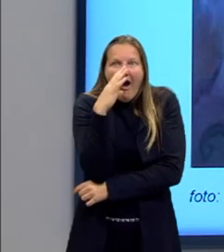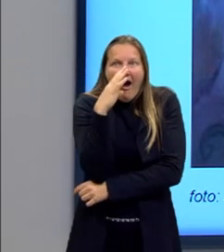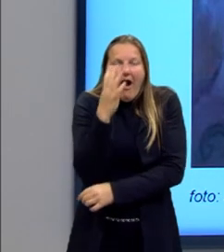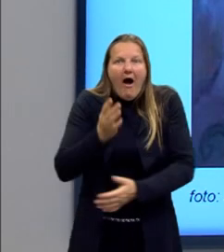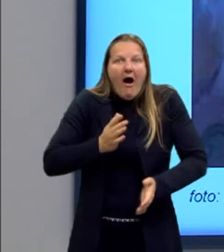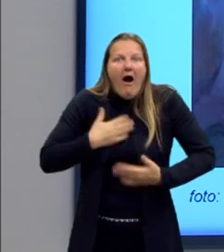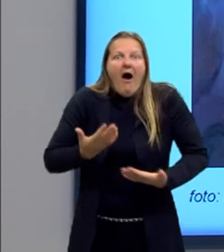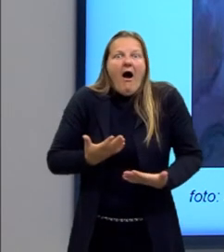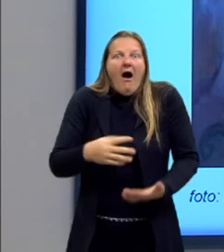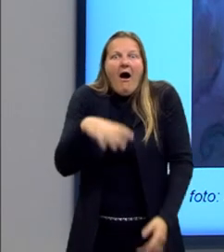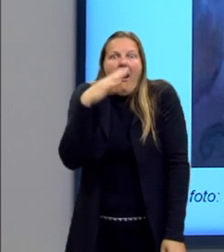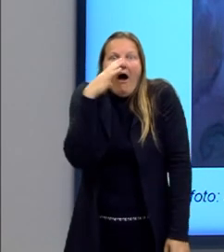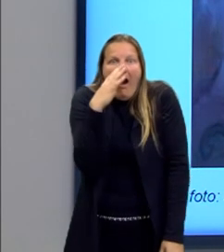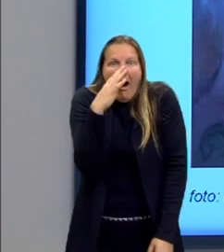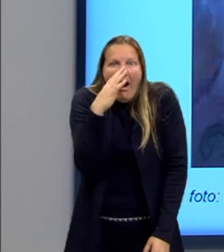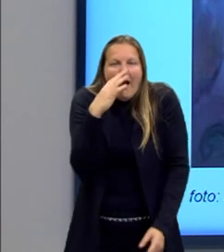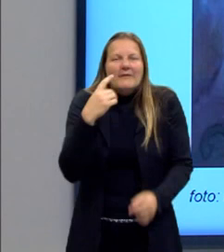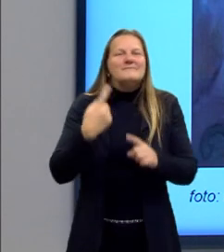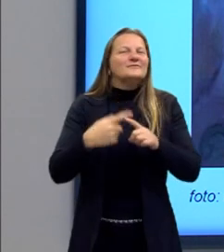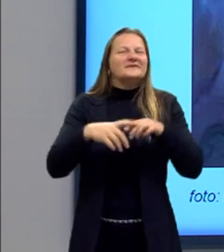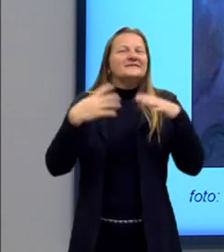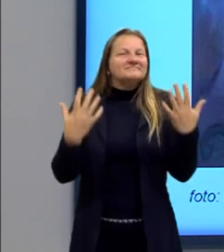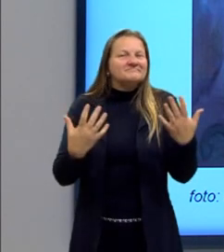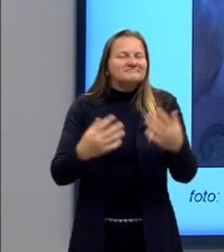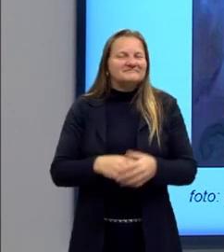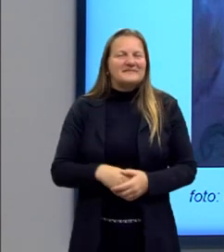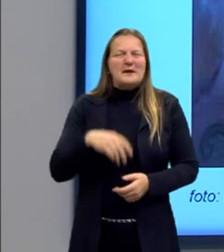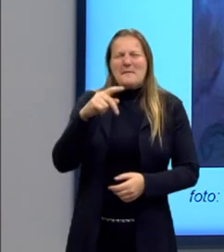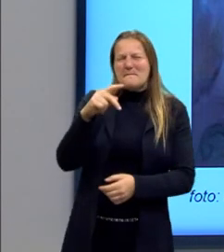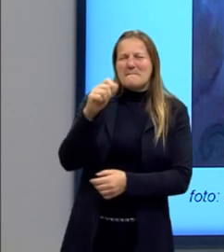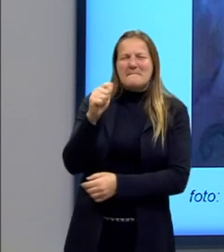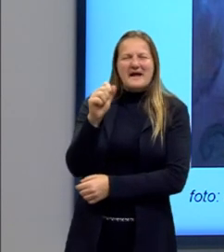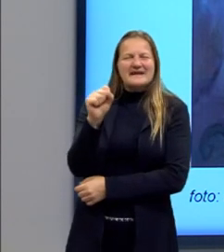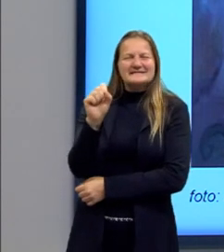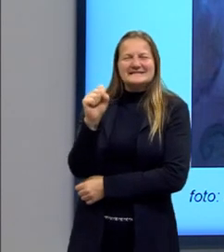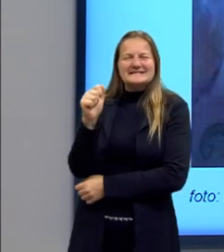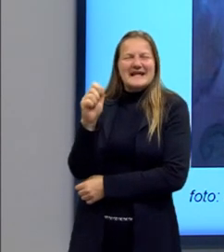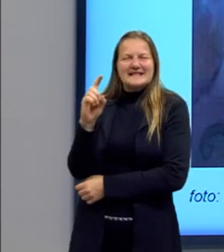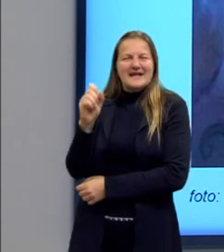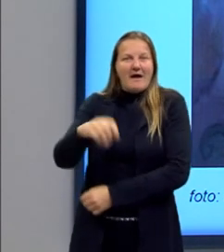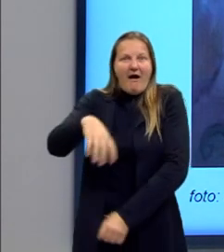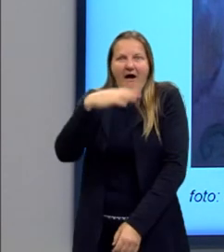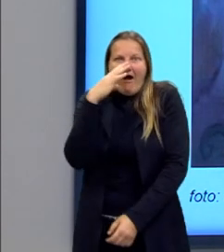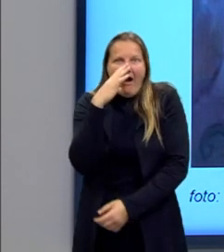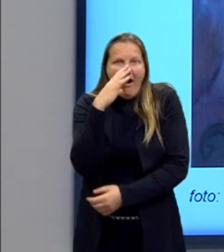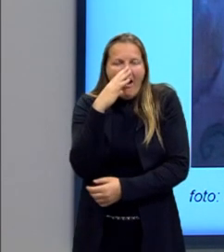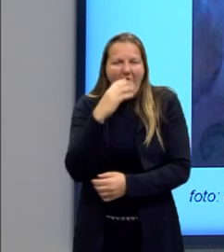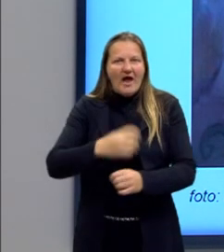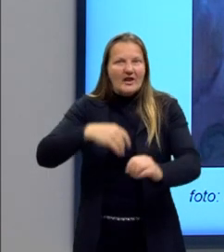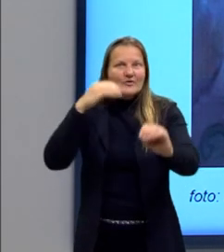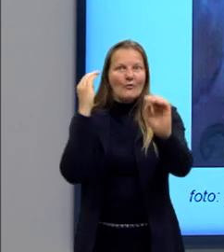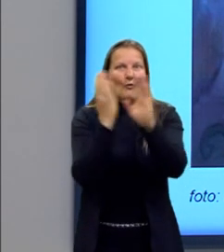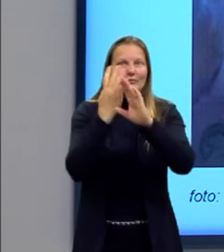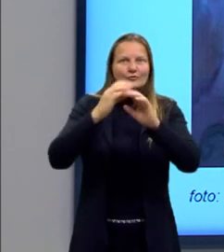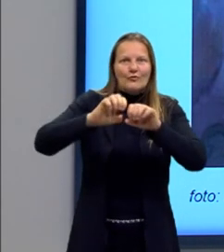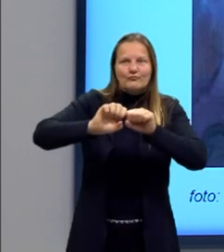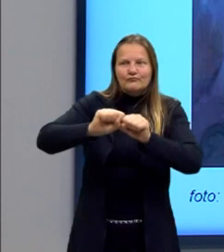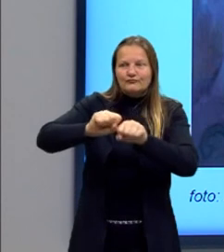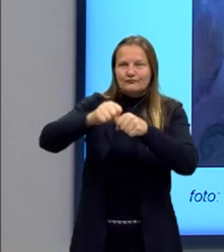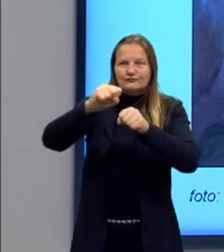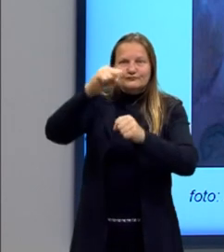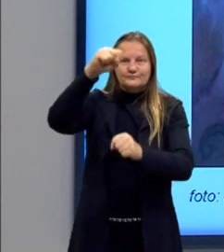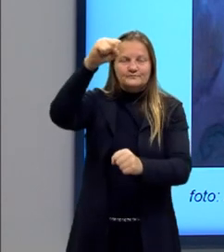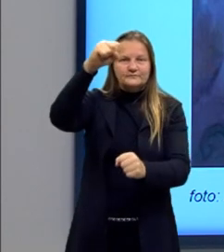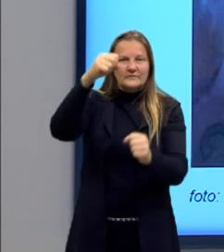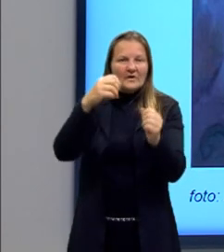espanto, com a mão no rosto? Porque, eis que ela encontra no pergaminho a competência